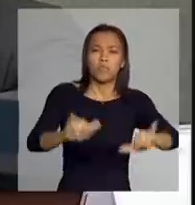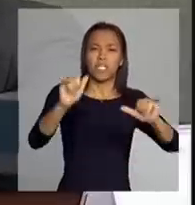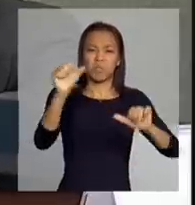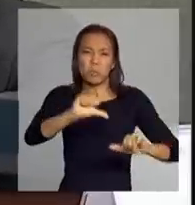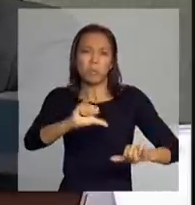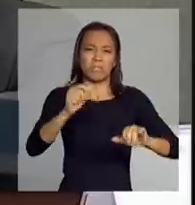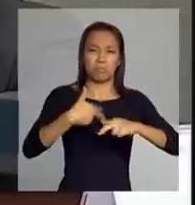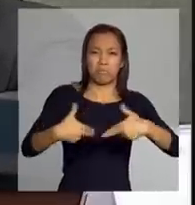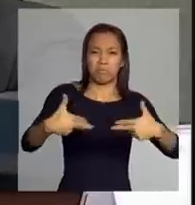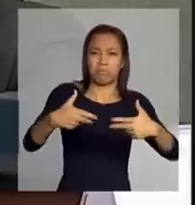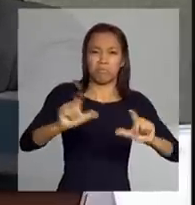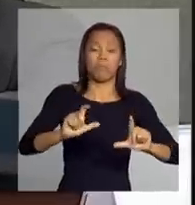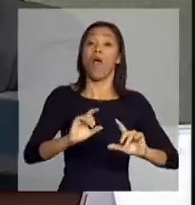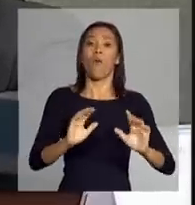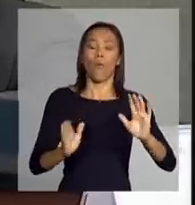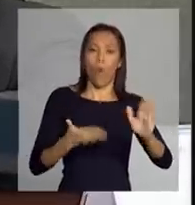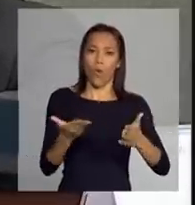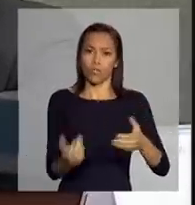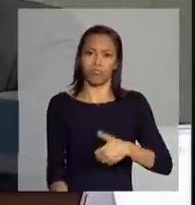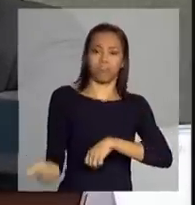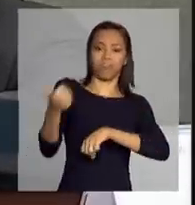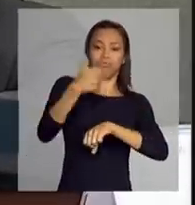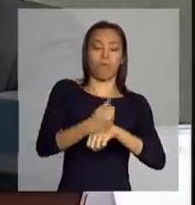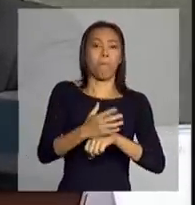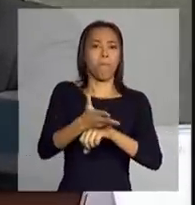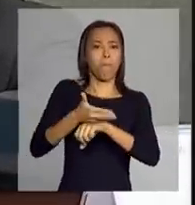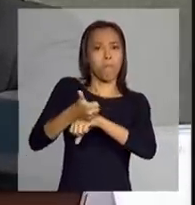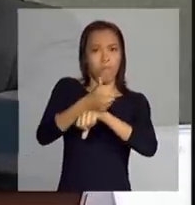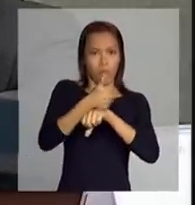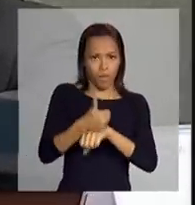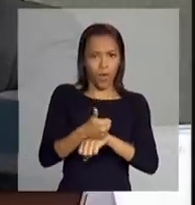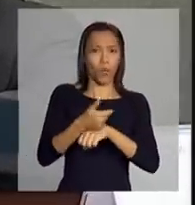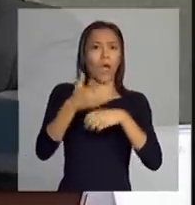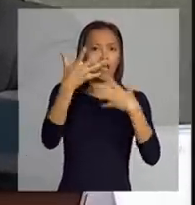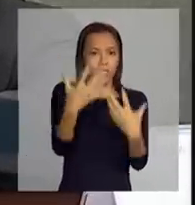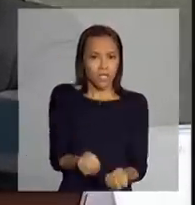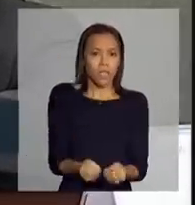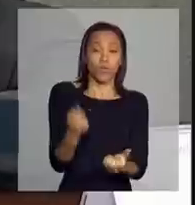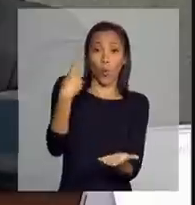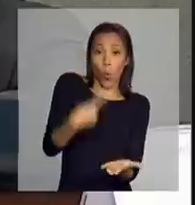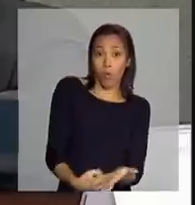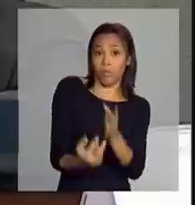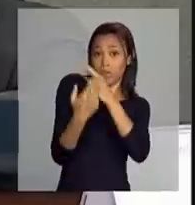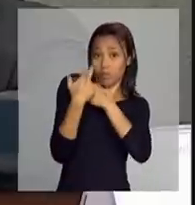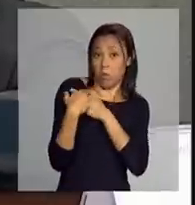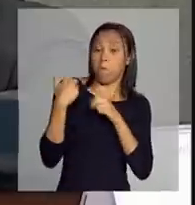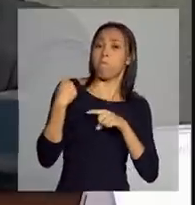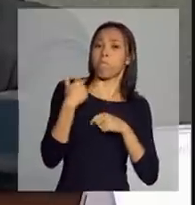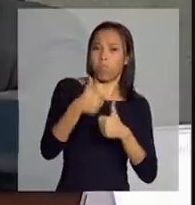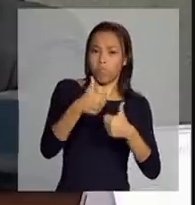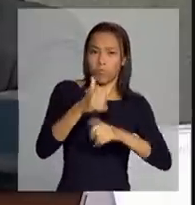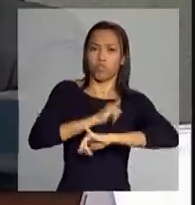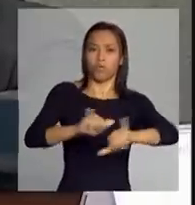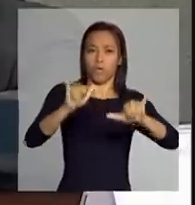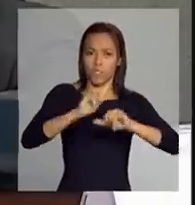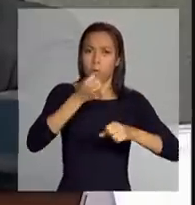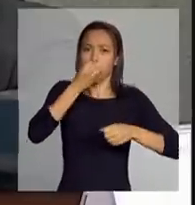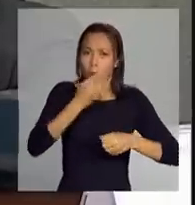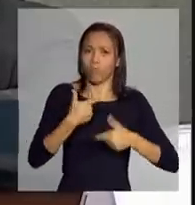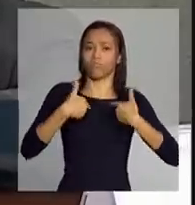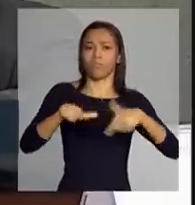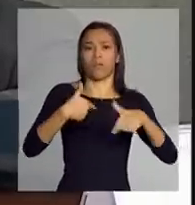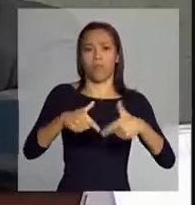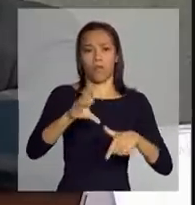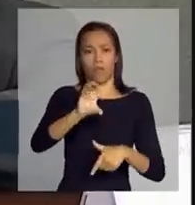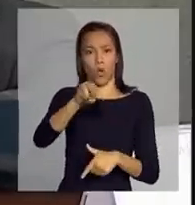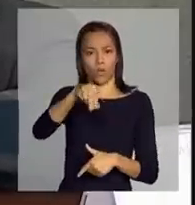e volta a ocupar, por muito merecimento, o seu papel na mídia positiva desse país. Entender